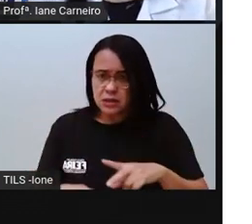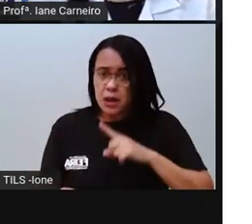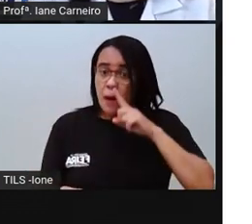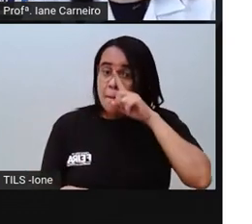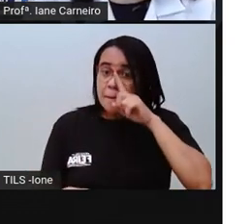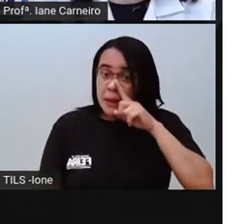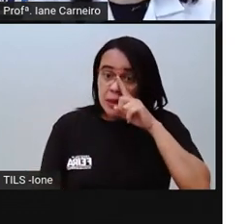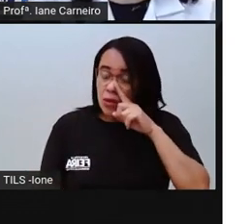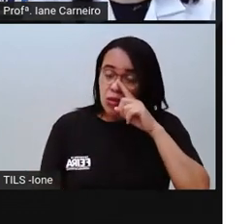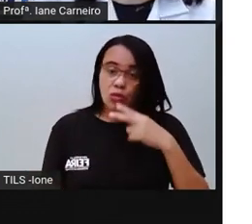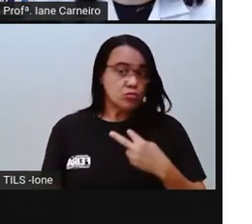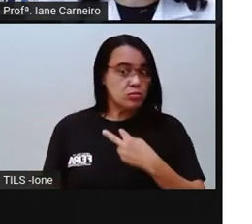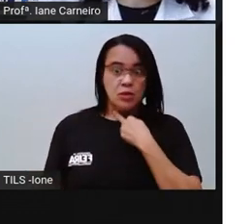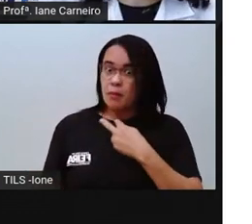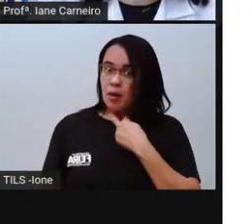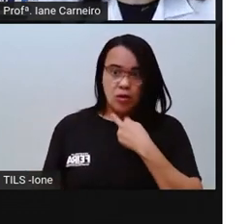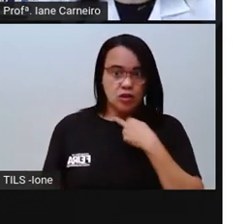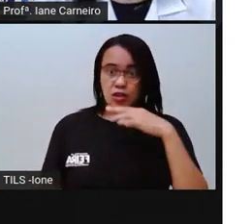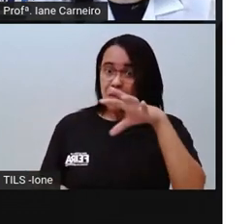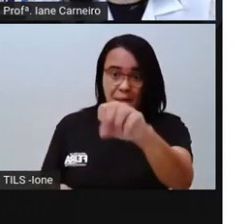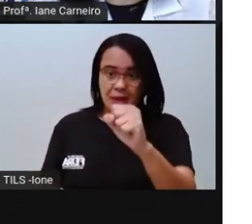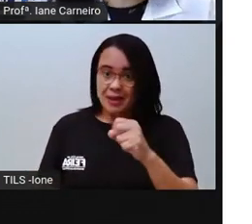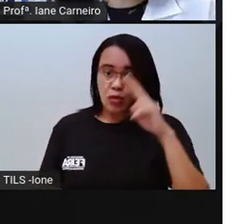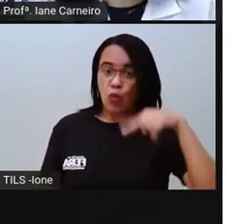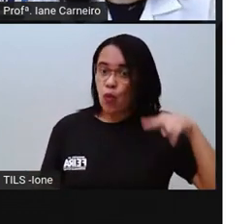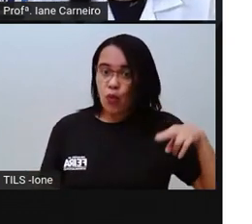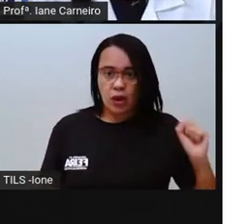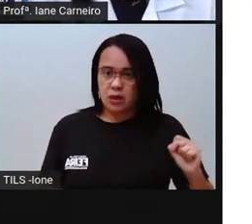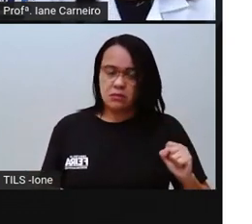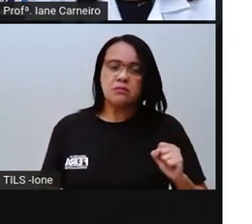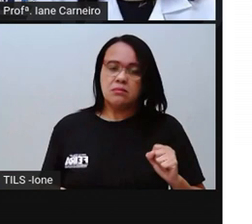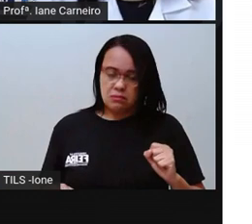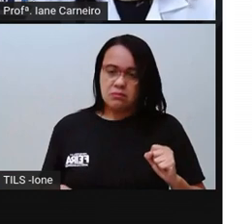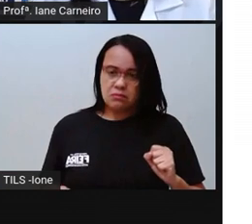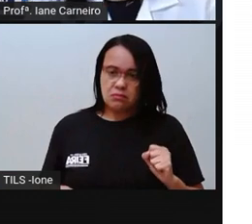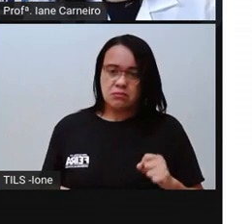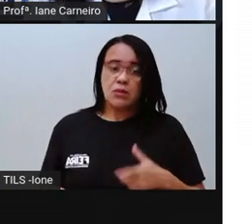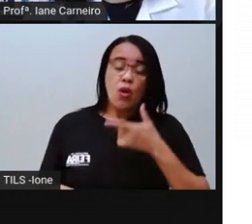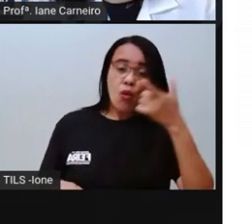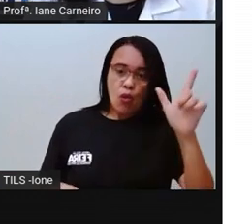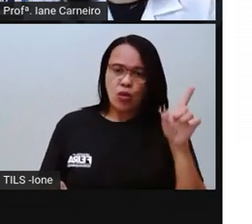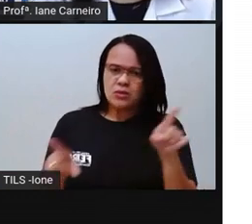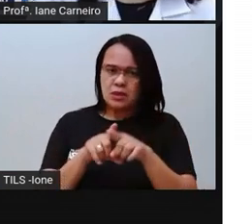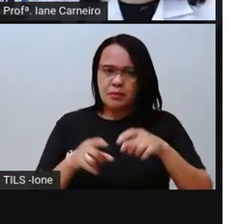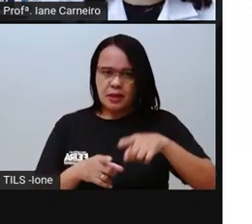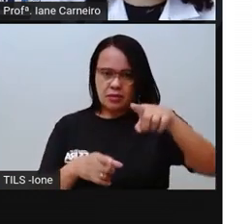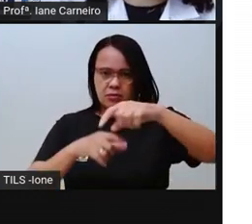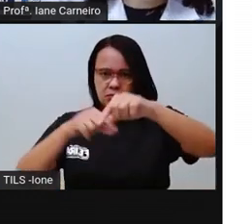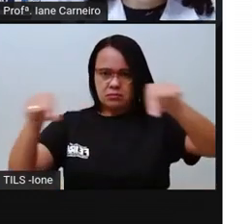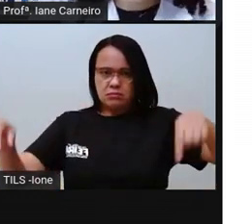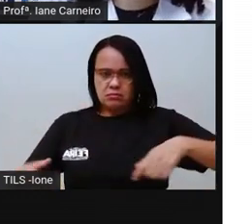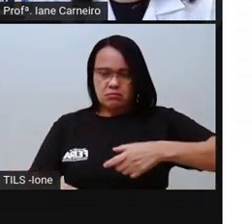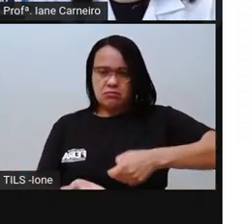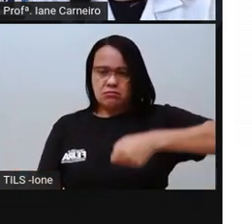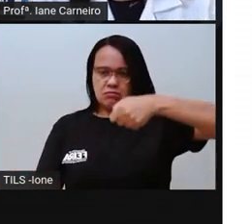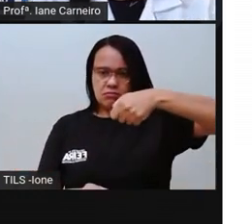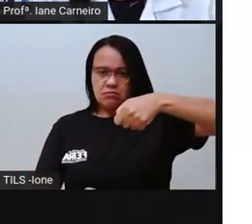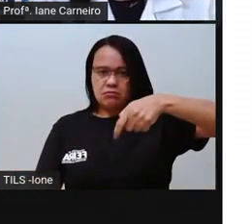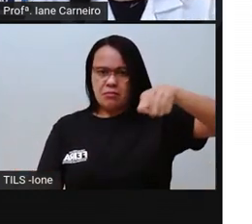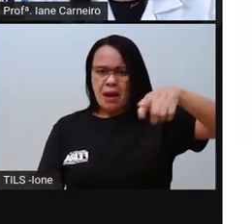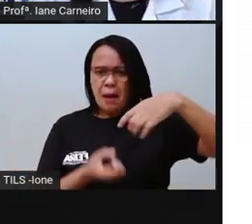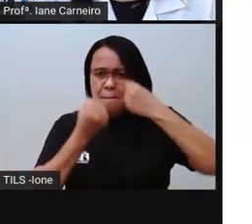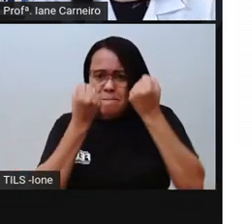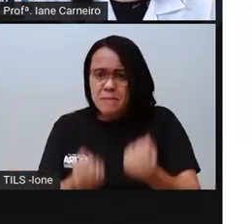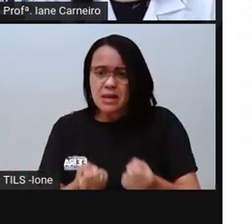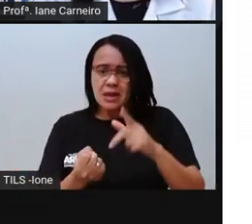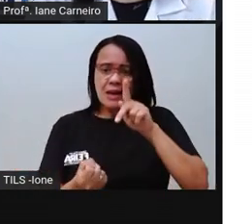E o botijão de gás, né? Que a Pró explicou. Que o ideal é que ele seja guardado fora da nossa casa, né? Que